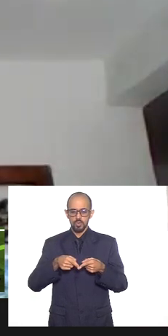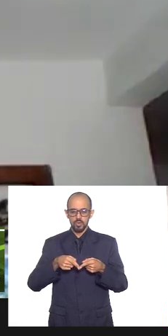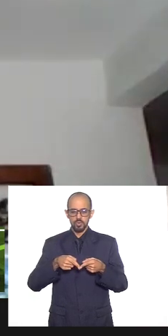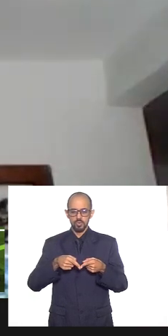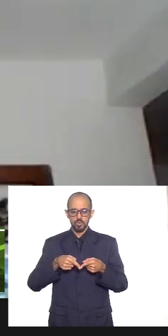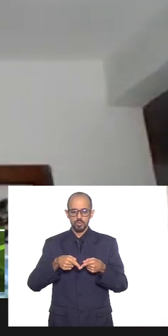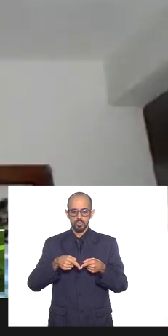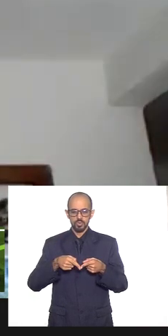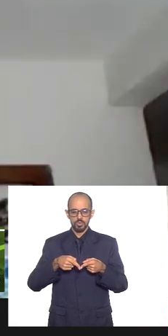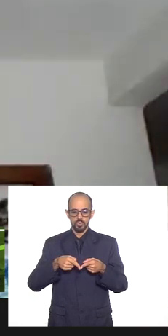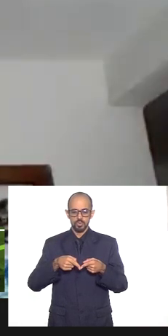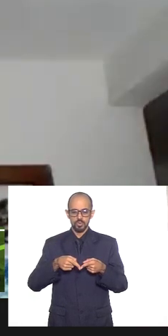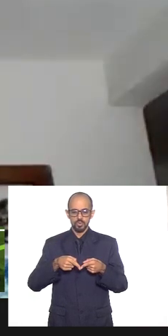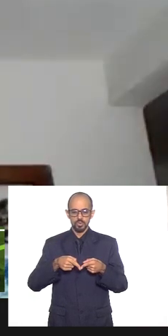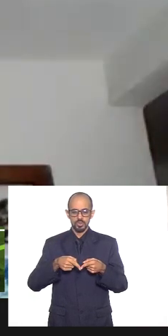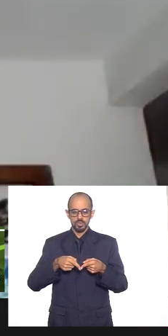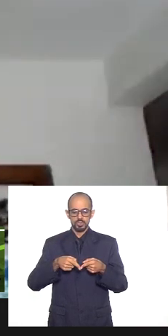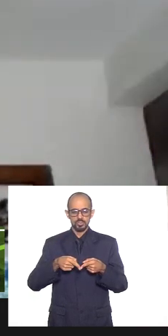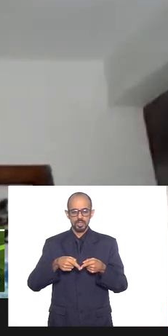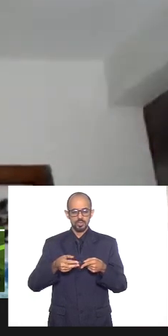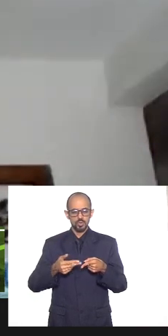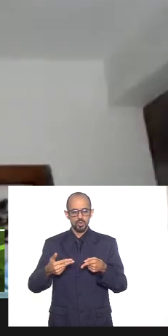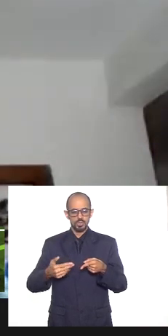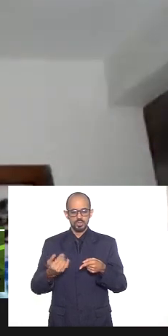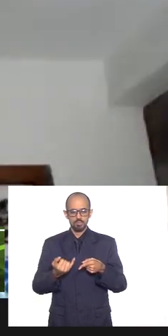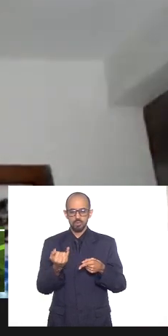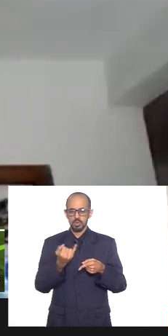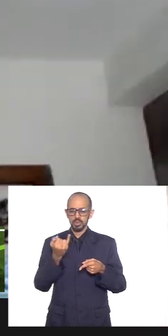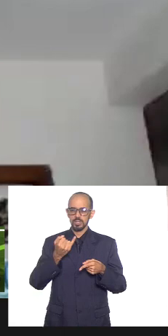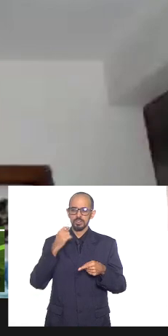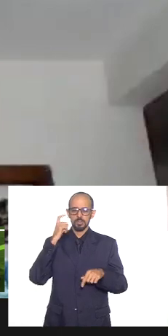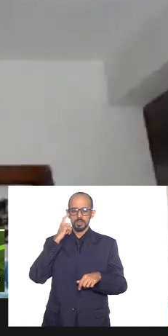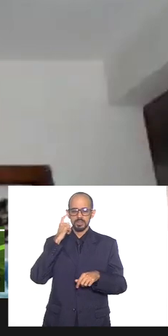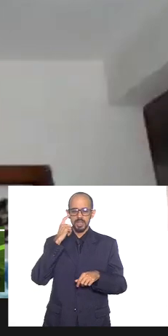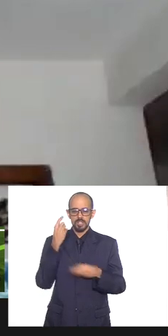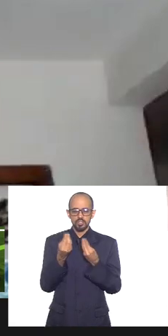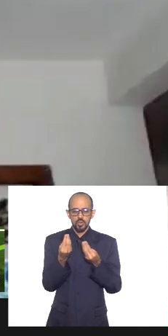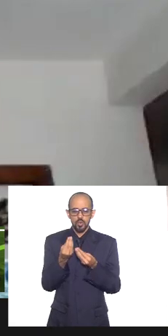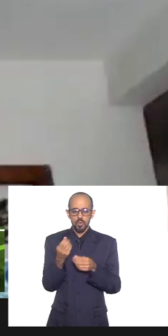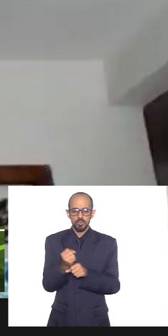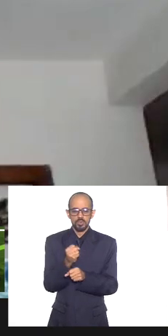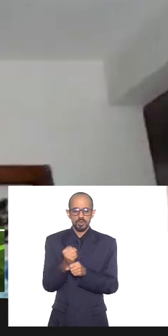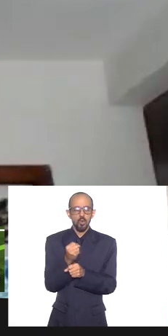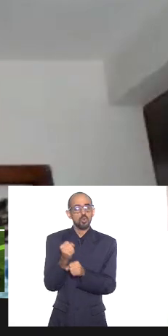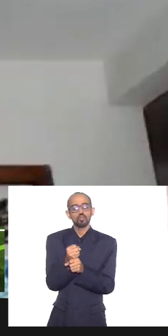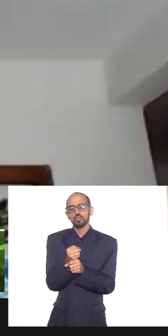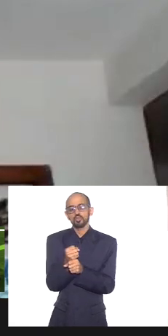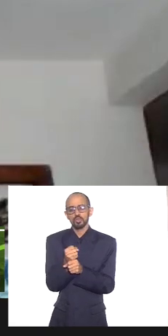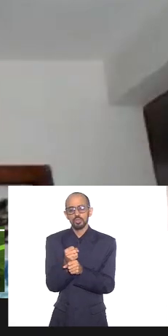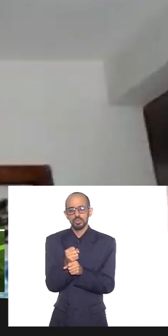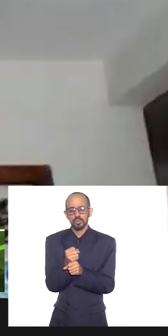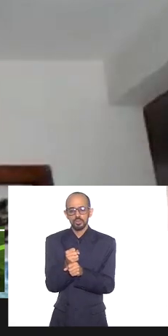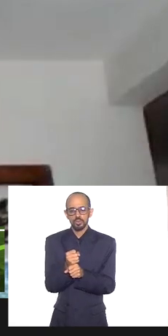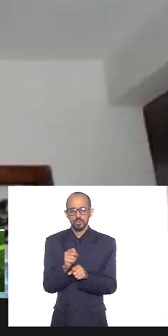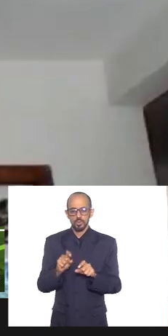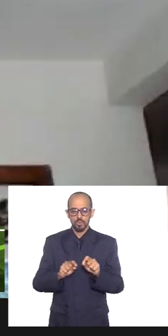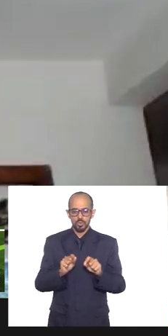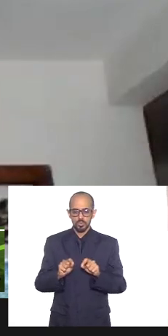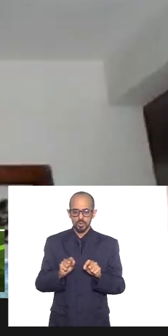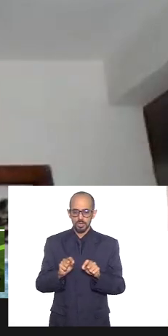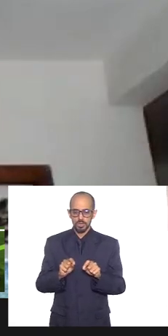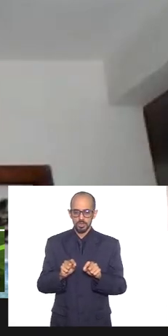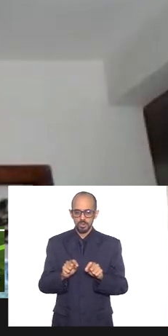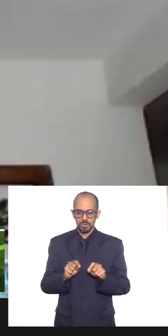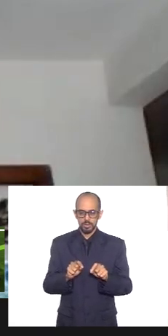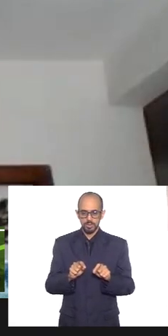outras que são importantes de repensar como são construídas o racismo nosso de cada